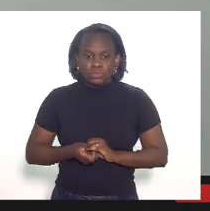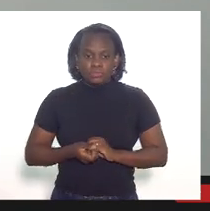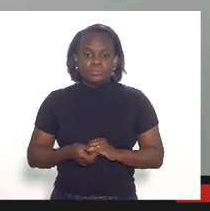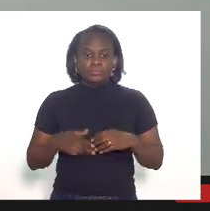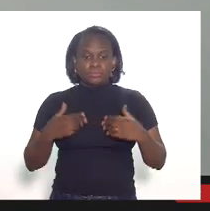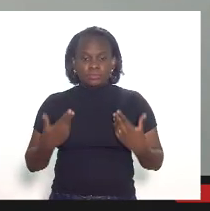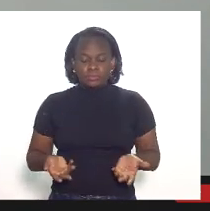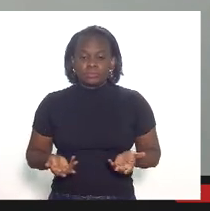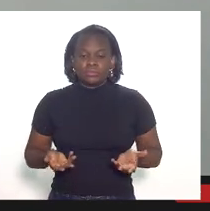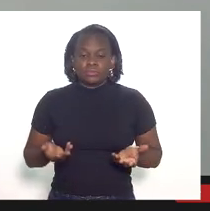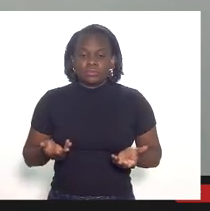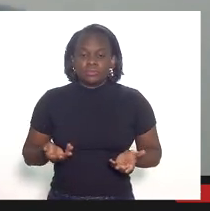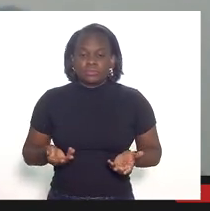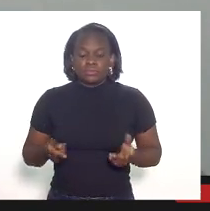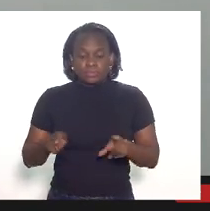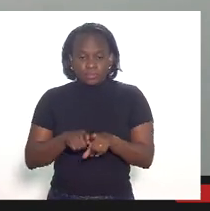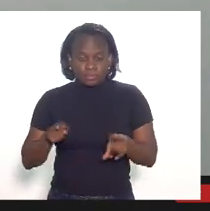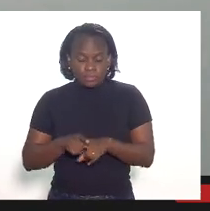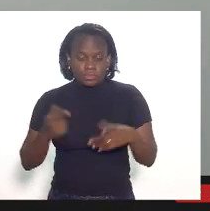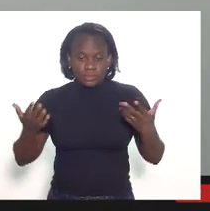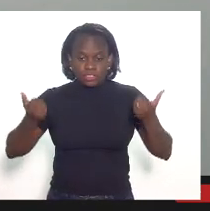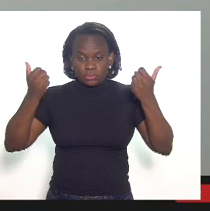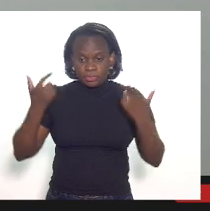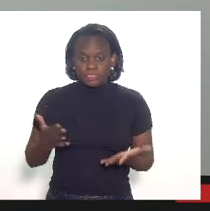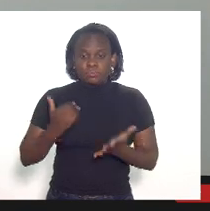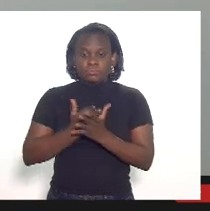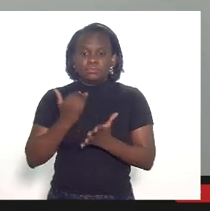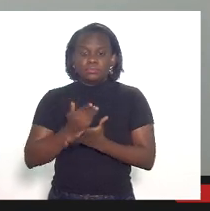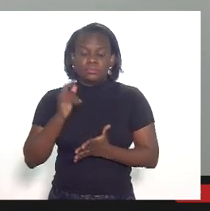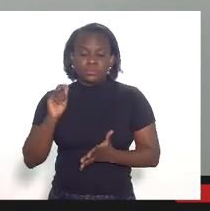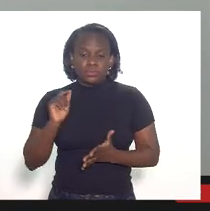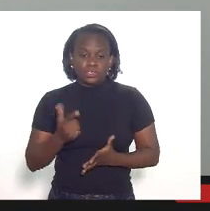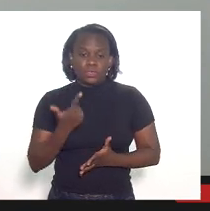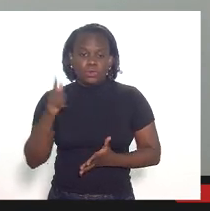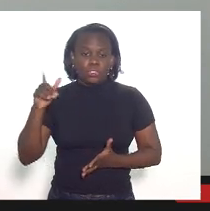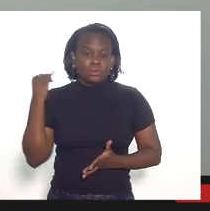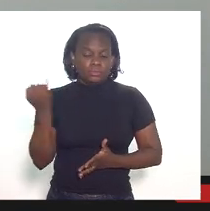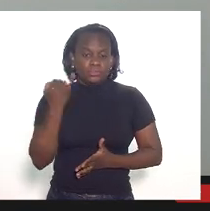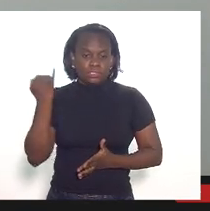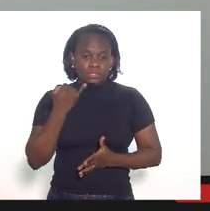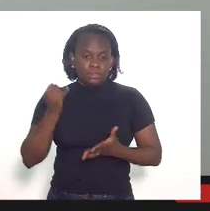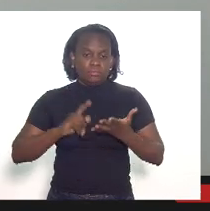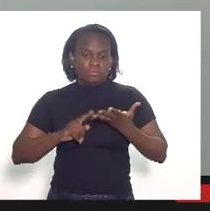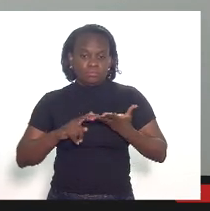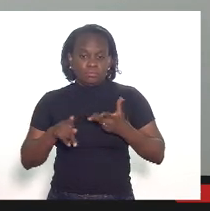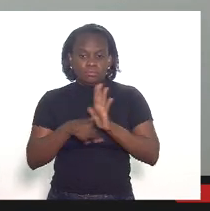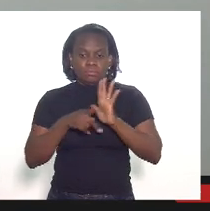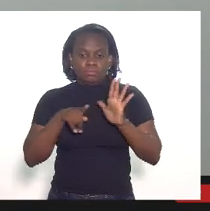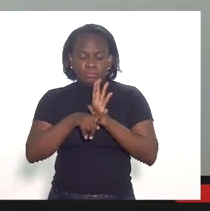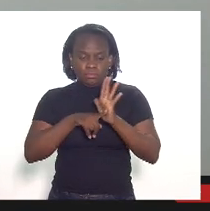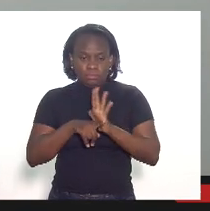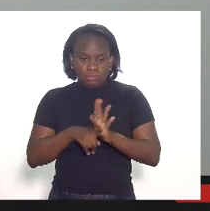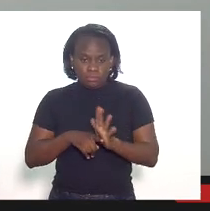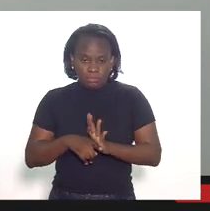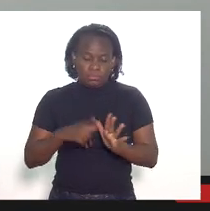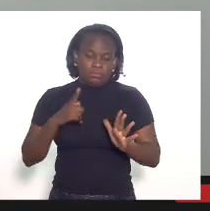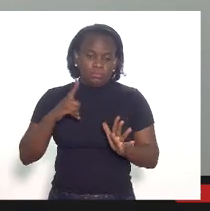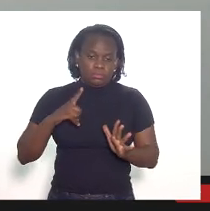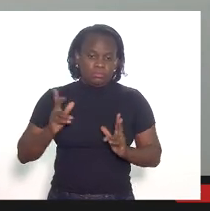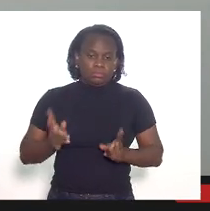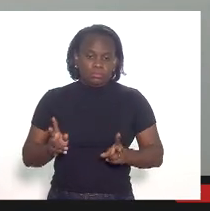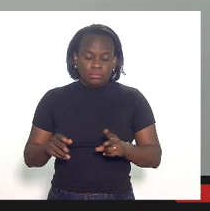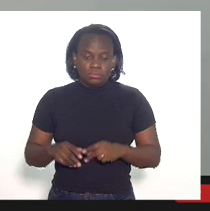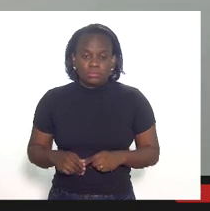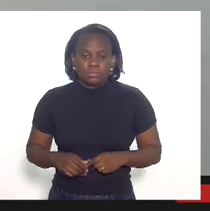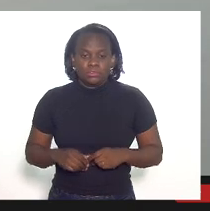bom eu também queria assim ressaltar o outro importante aspecto das fiscalizações que estão em curto srs. deputados